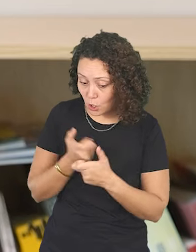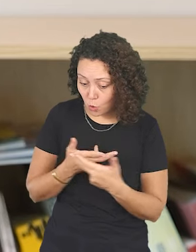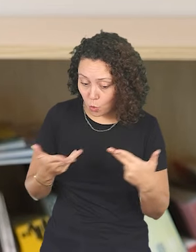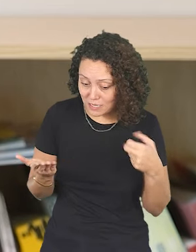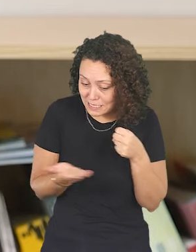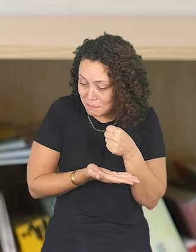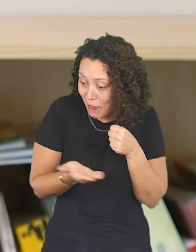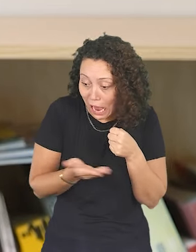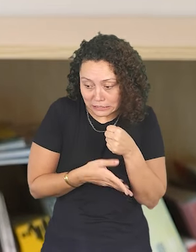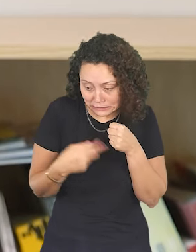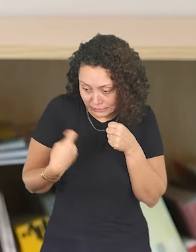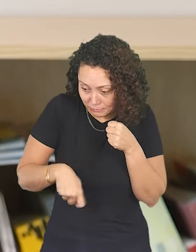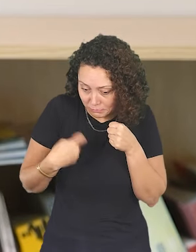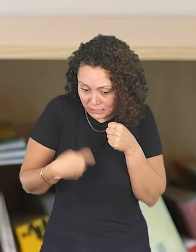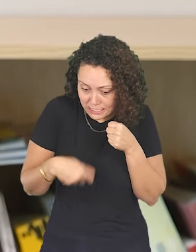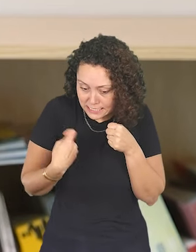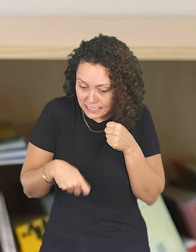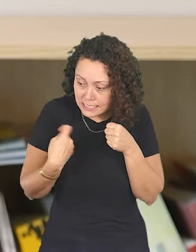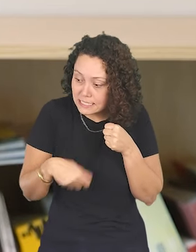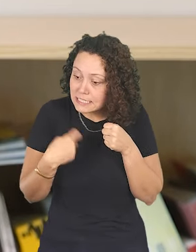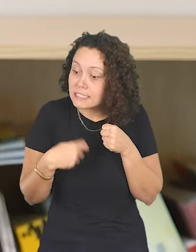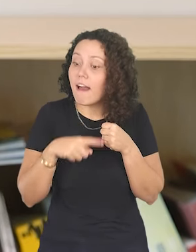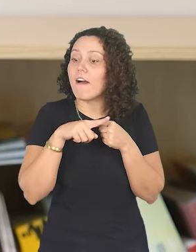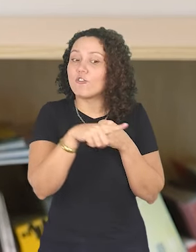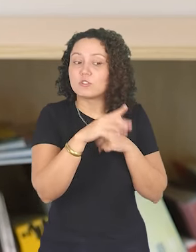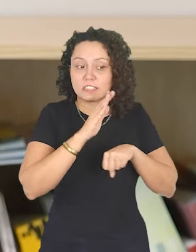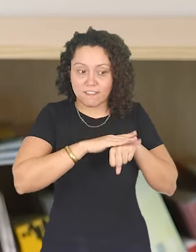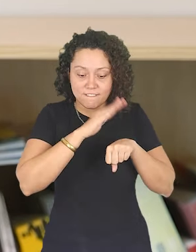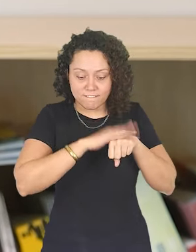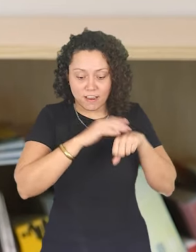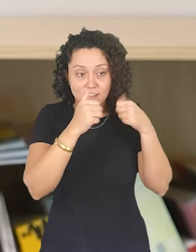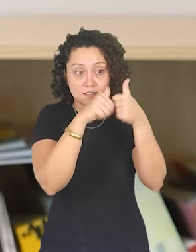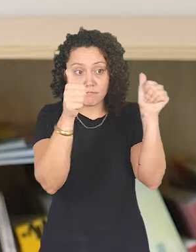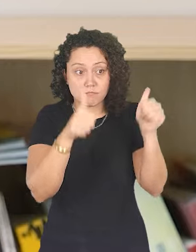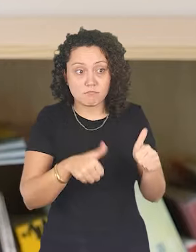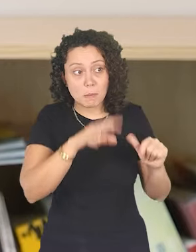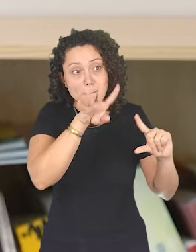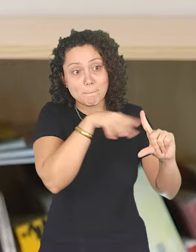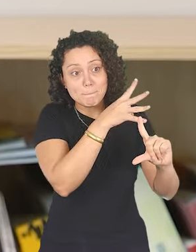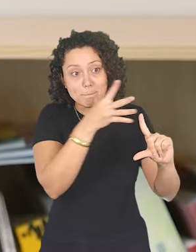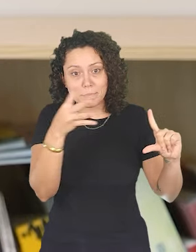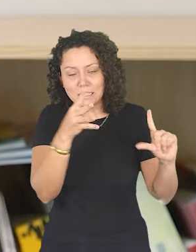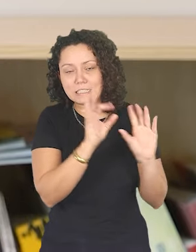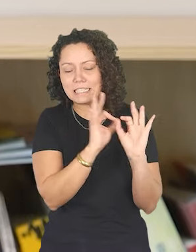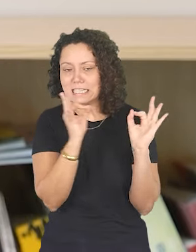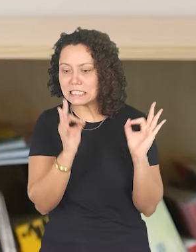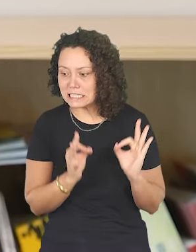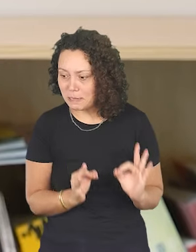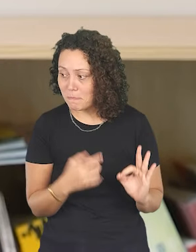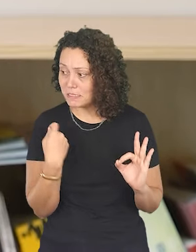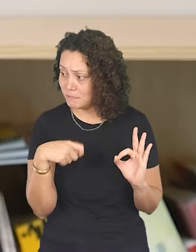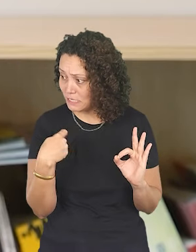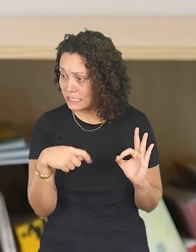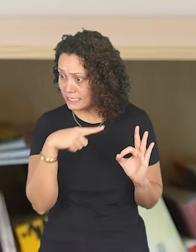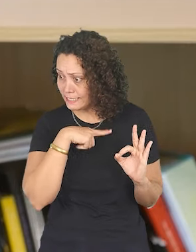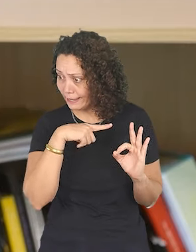em coisas muito básicas, desde catalogação das obras deles, num sistema de planilha bem simples.